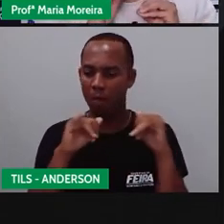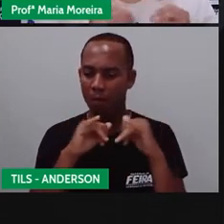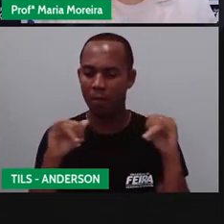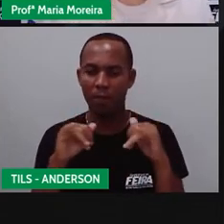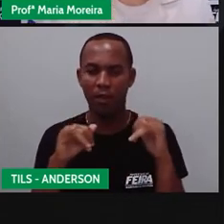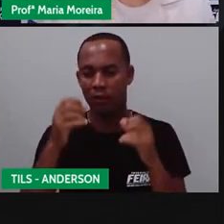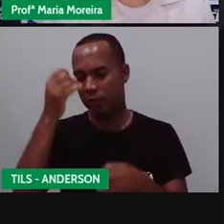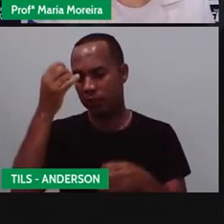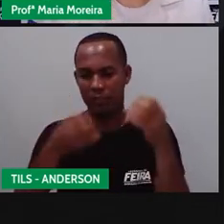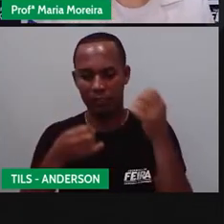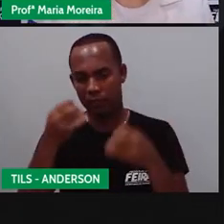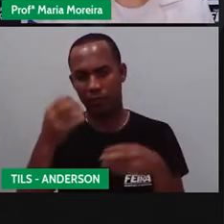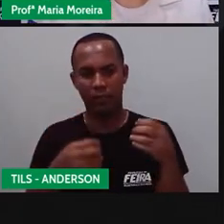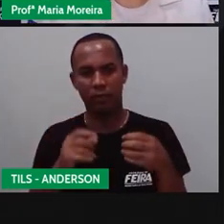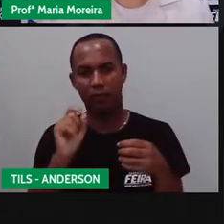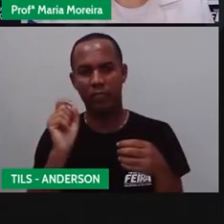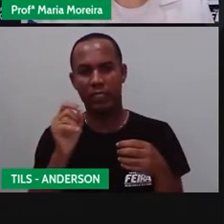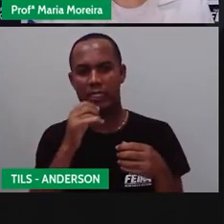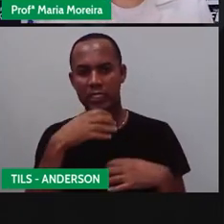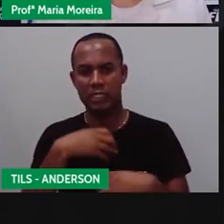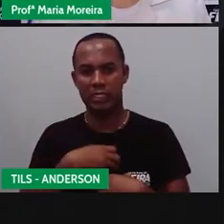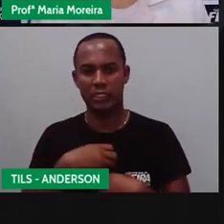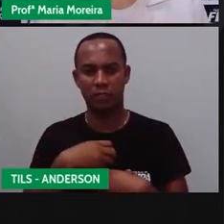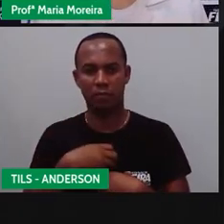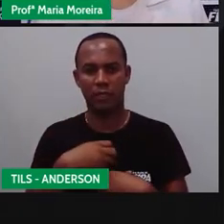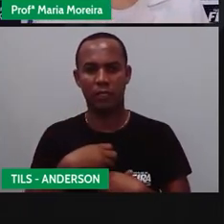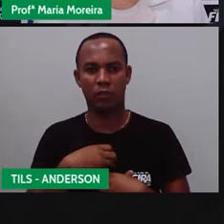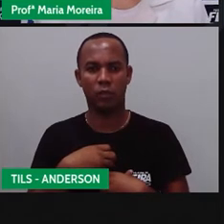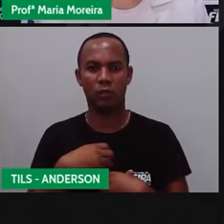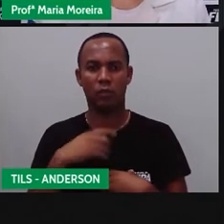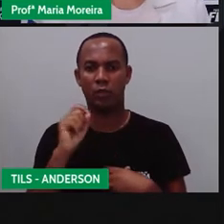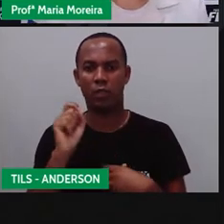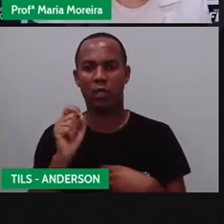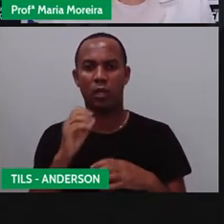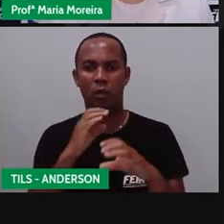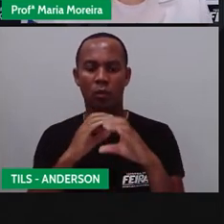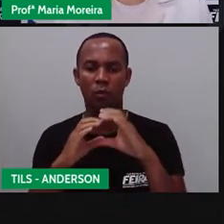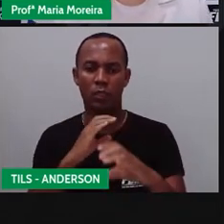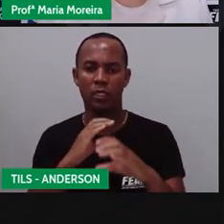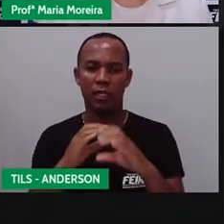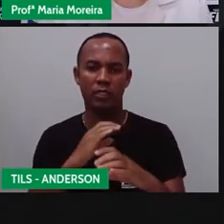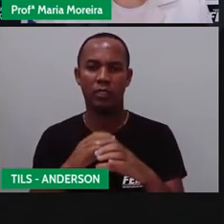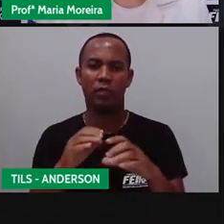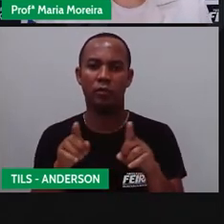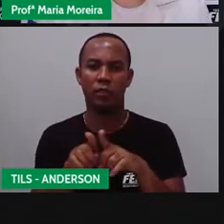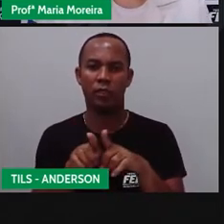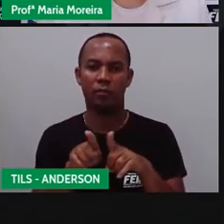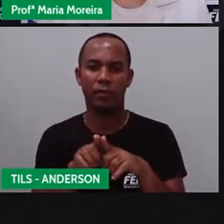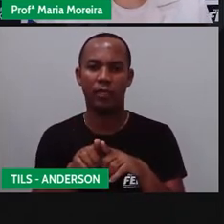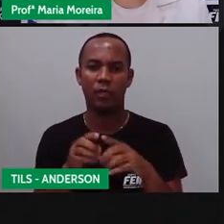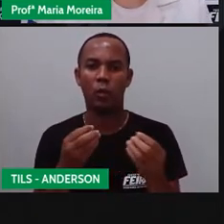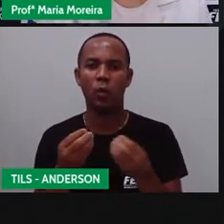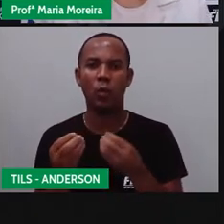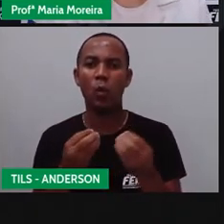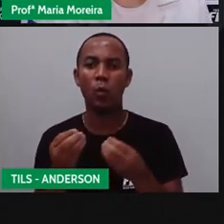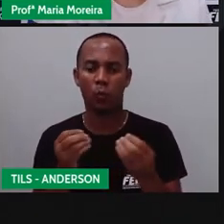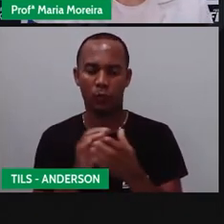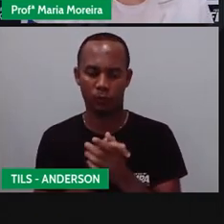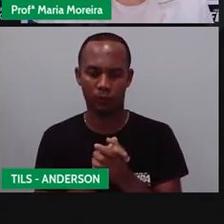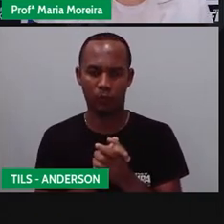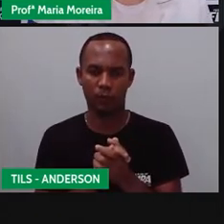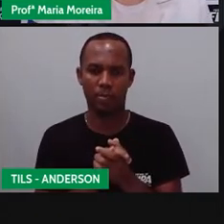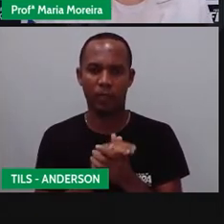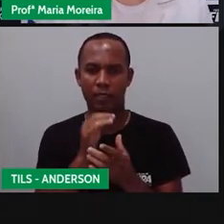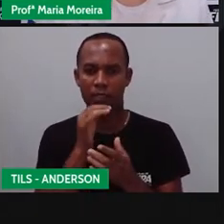exprimem, na verdade, determinados sentimentos e agilizam a comunicação. Como assim? Como a China? Como assim?